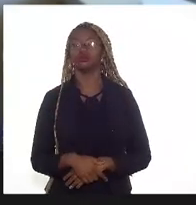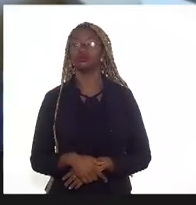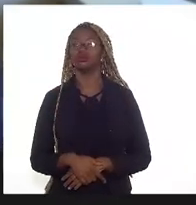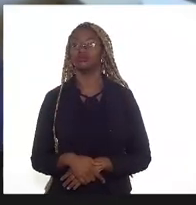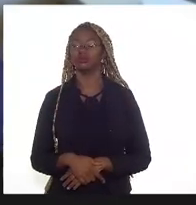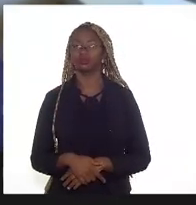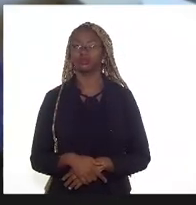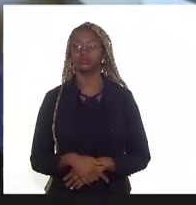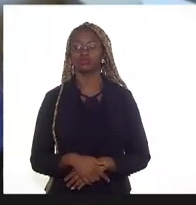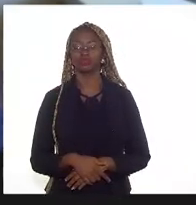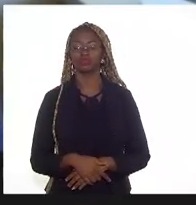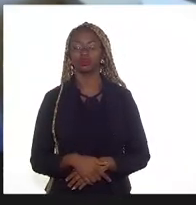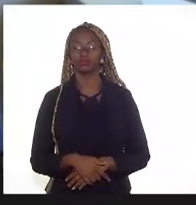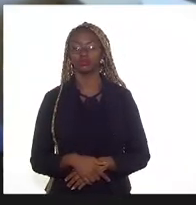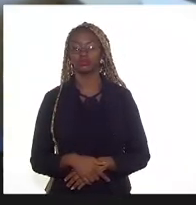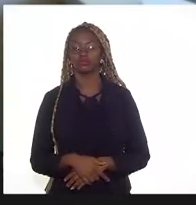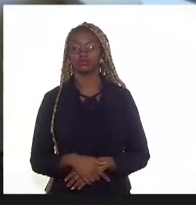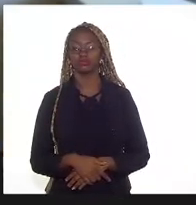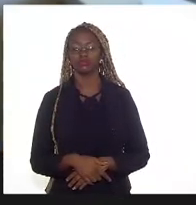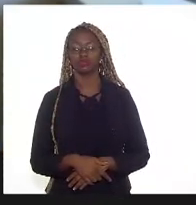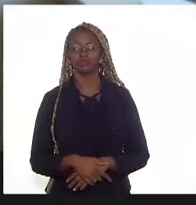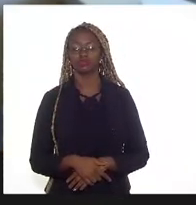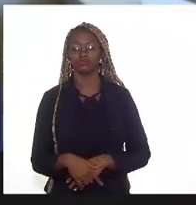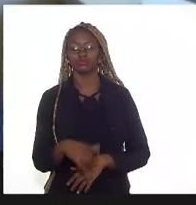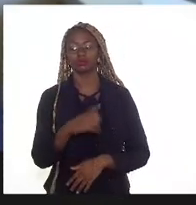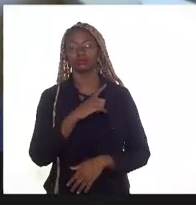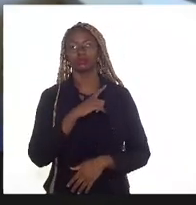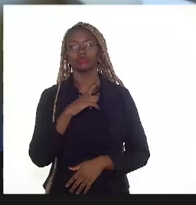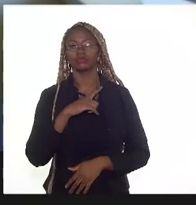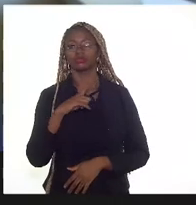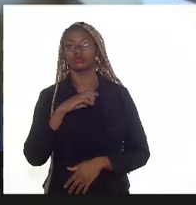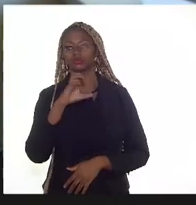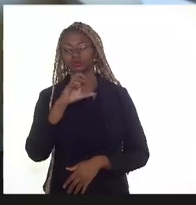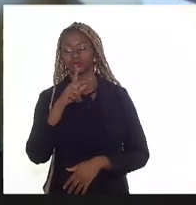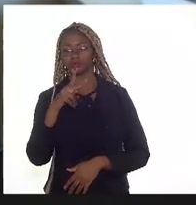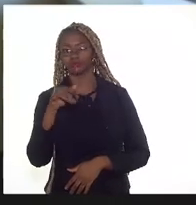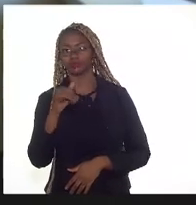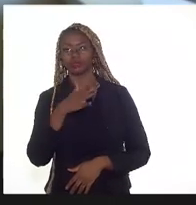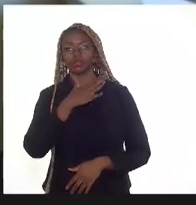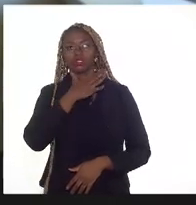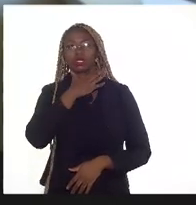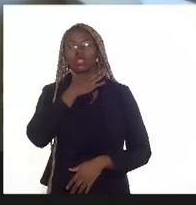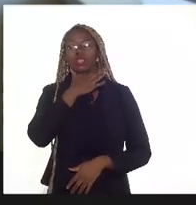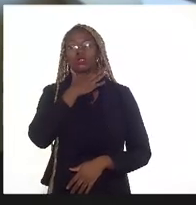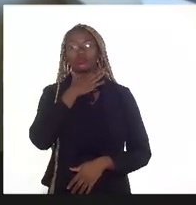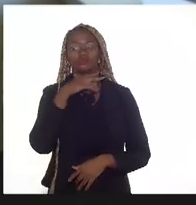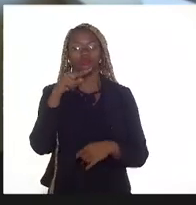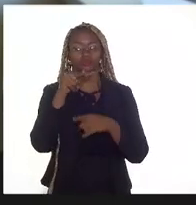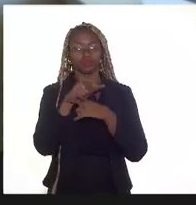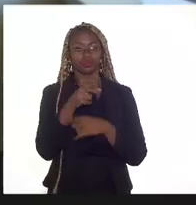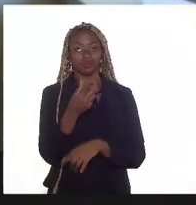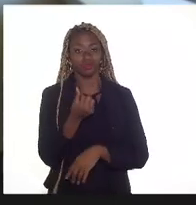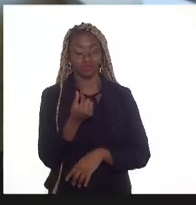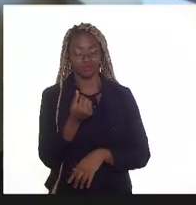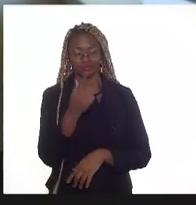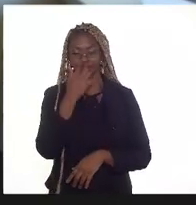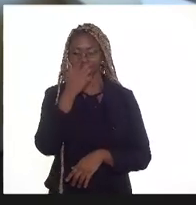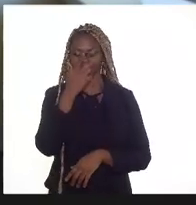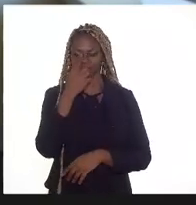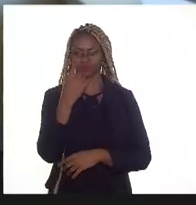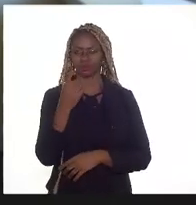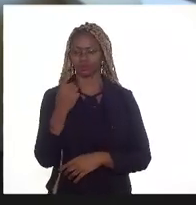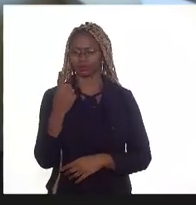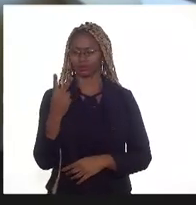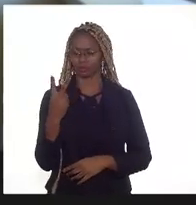desde que eu fiz a CPI da crise fiscal, um, dois,